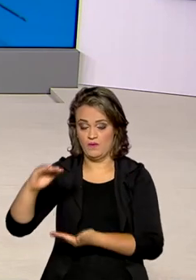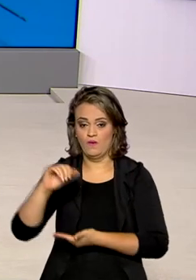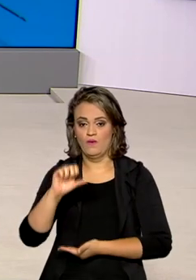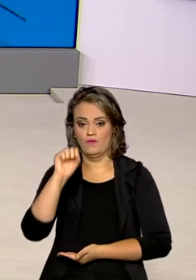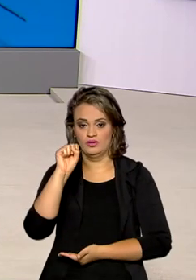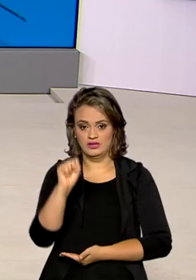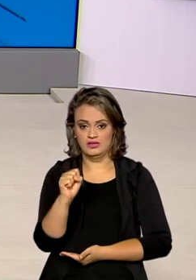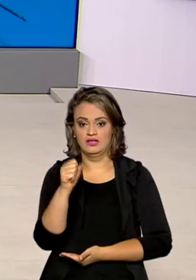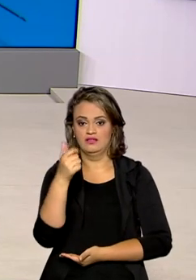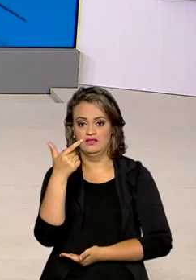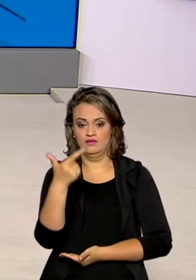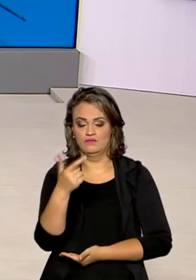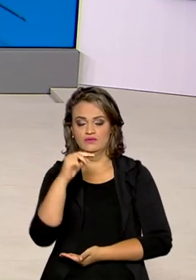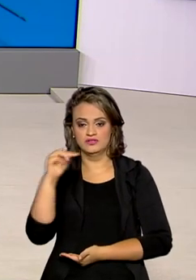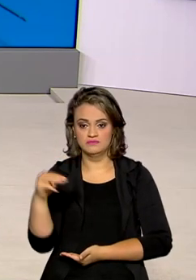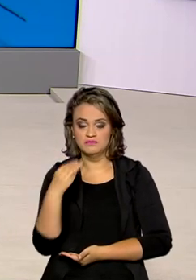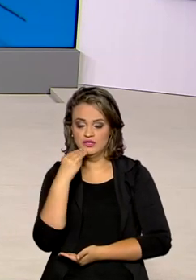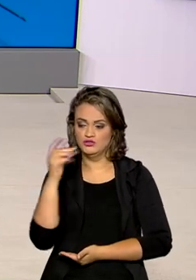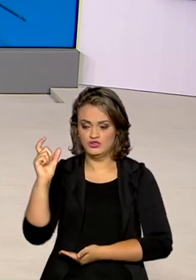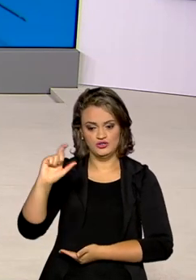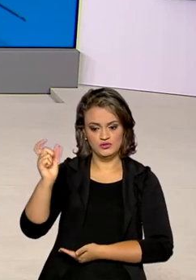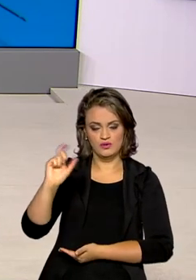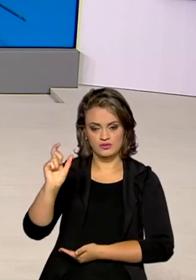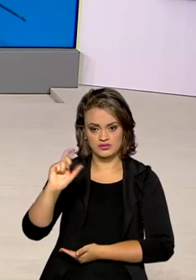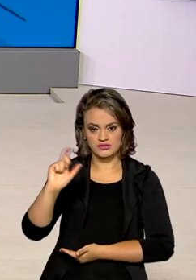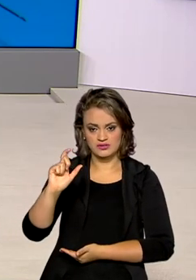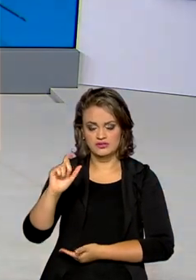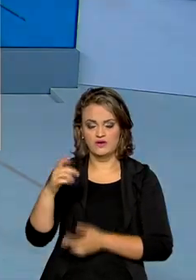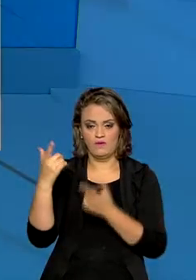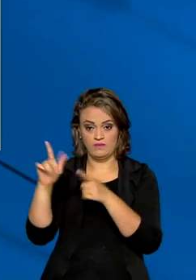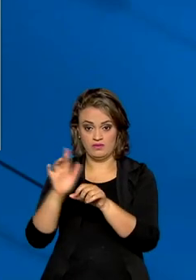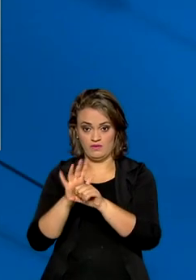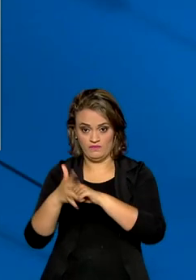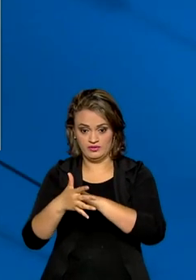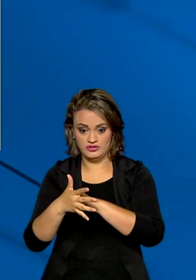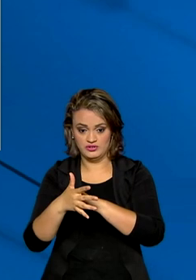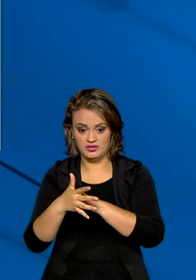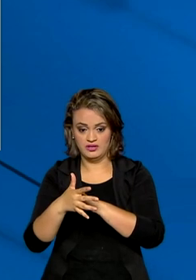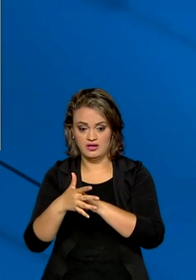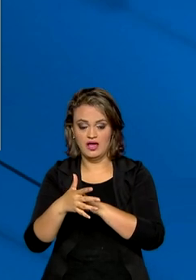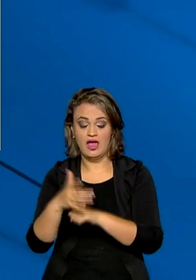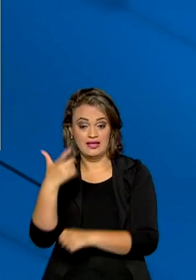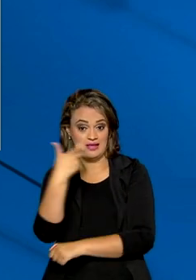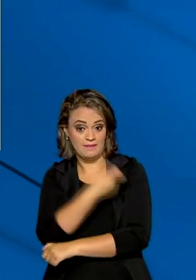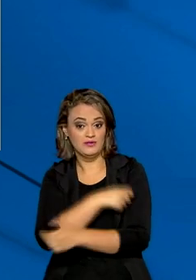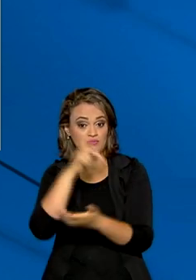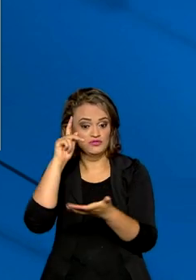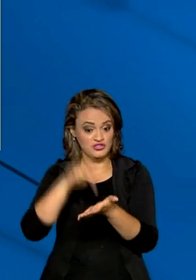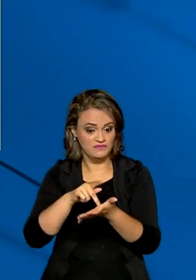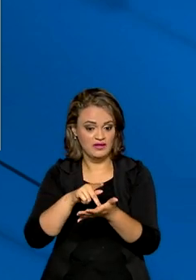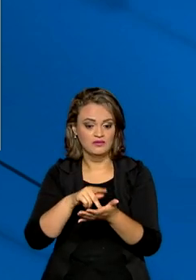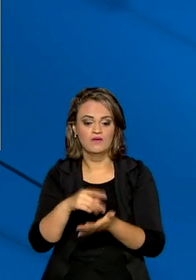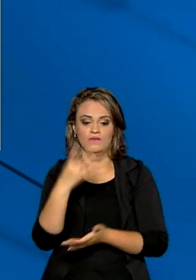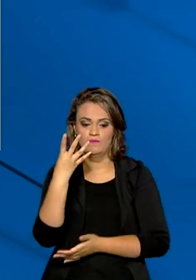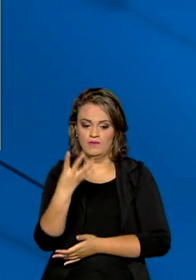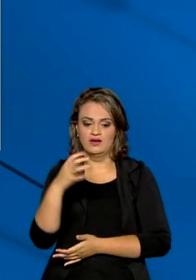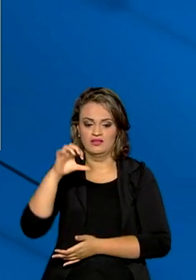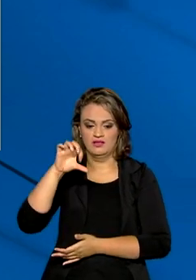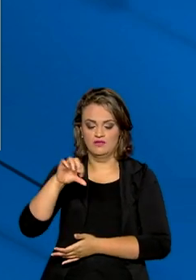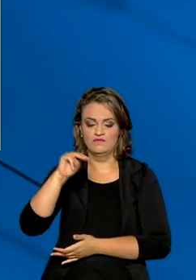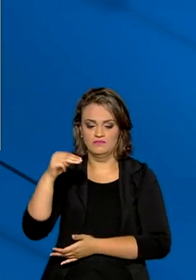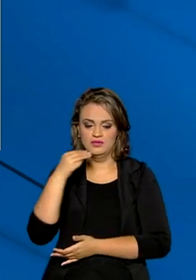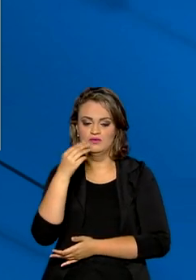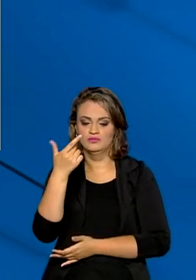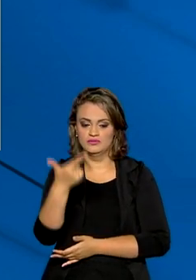82 milhões de doses de vacinas contra a Covid-19. As doses aplicadas ultrapassam 49 milhões,